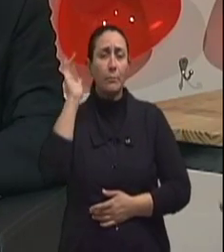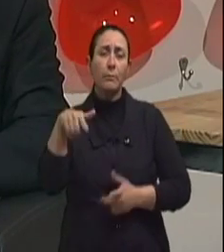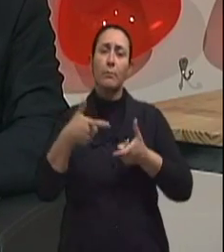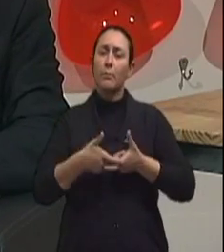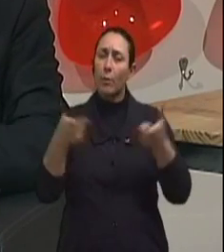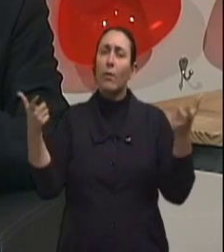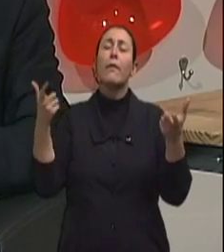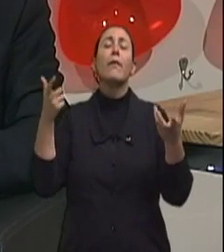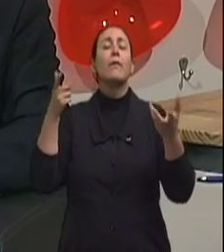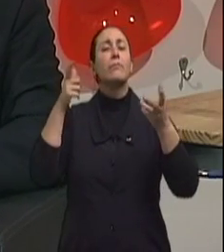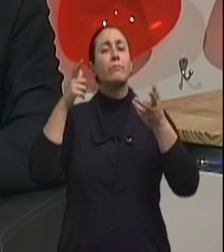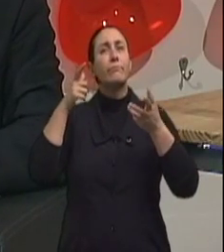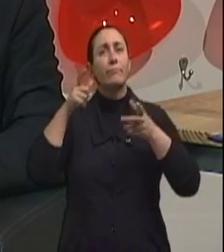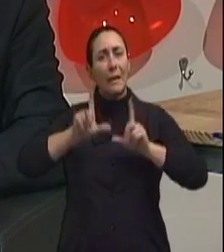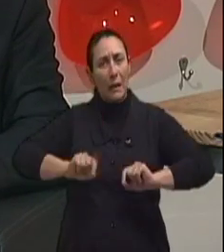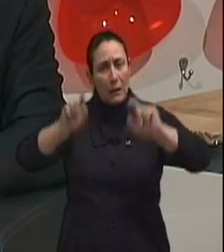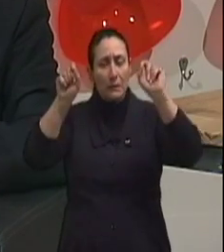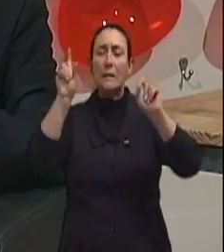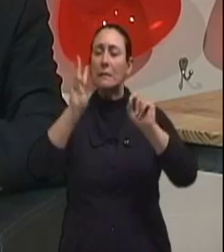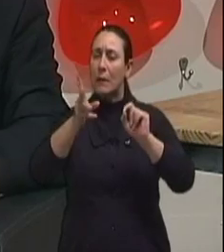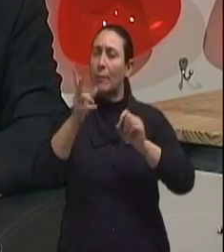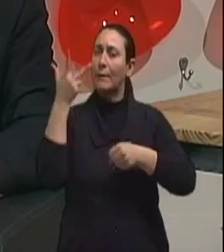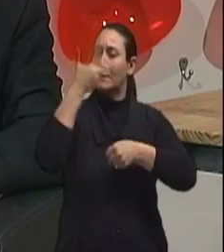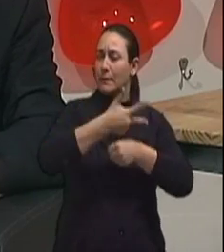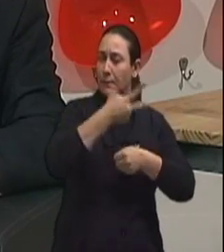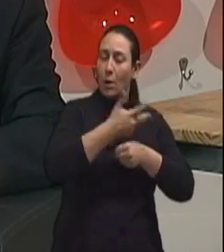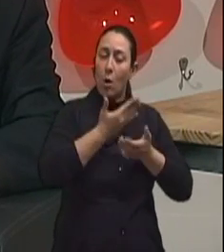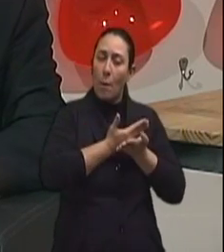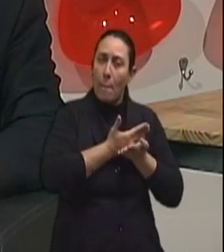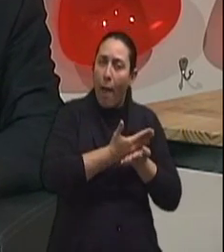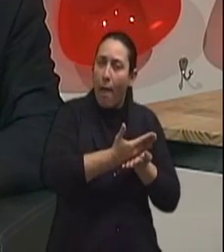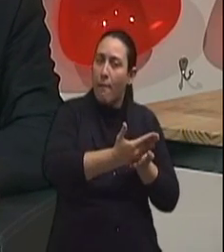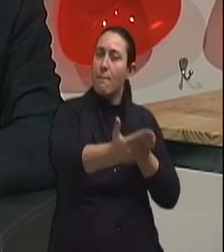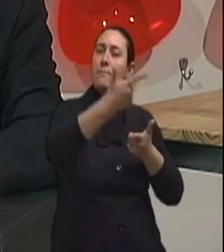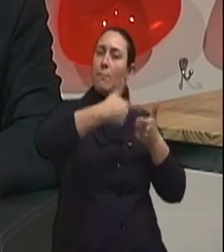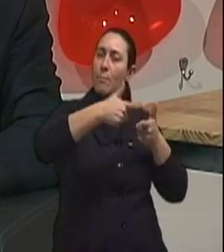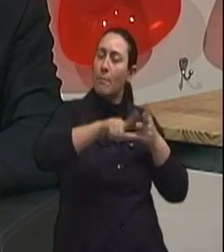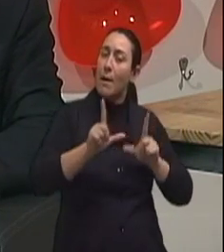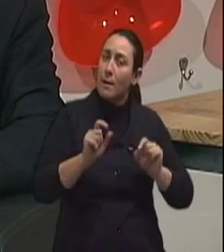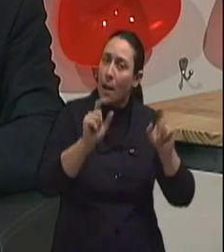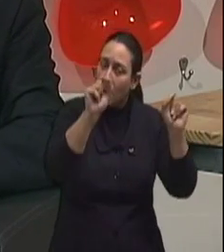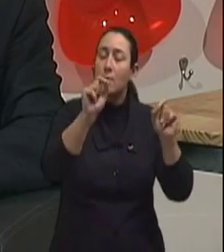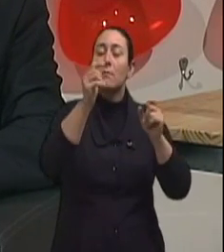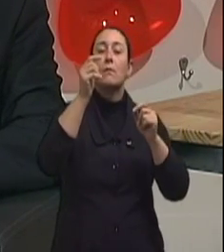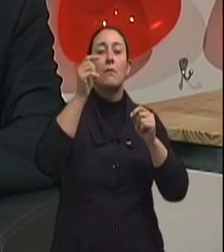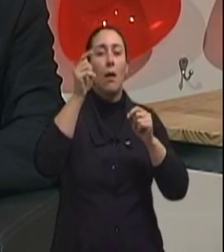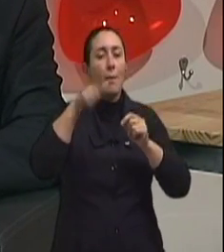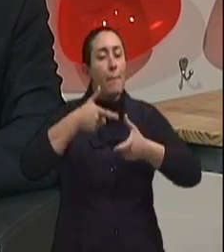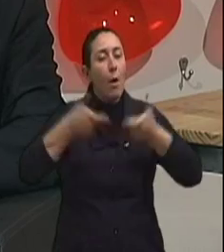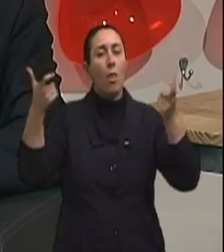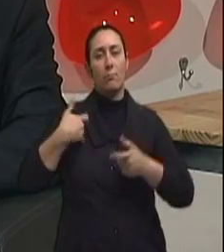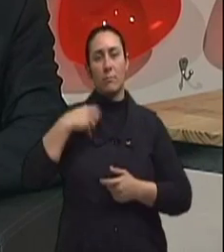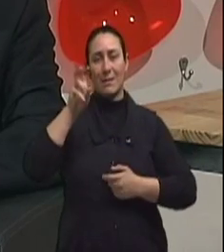principalmente da população mais idosa, começa a aumentar a incidência da maior parte dos cânceres a partir dos 50